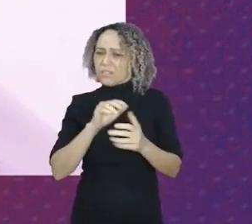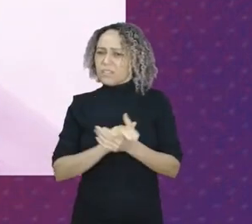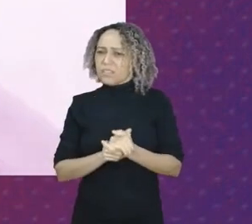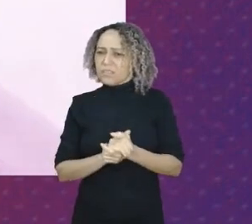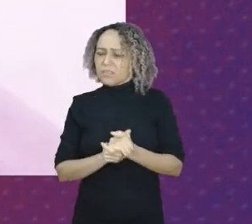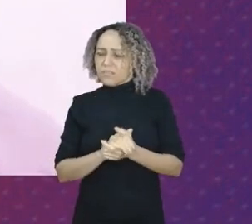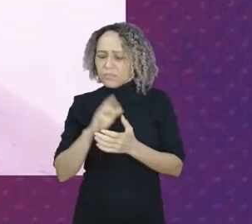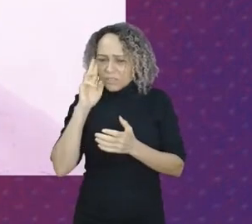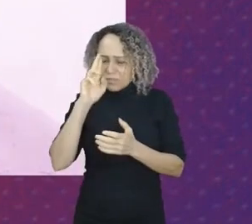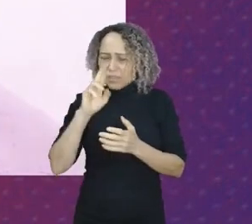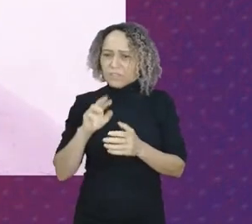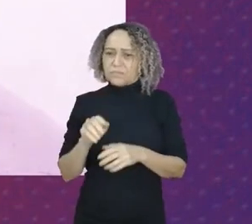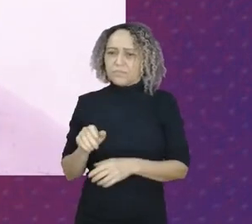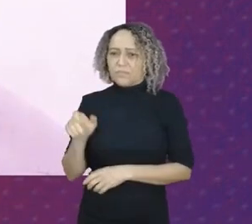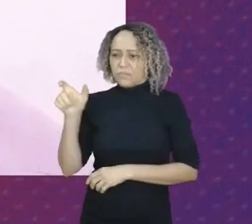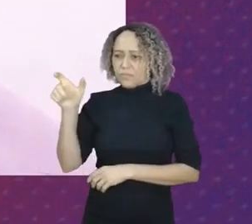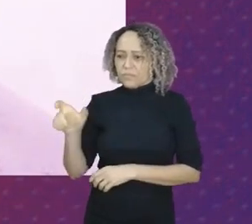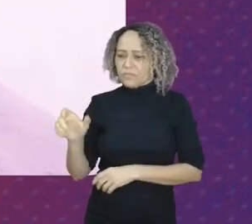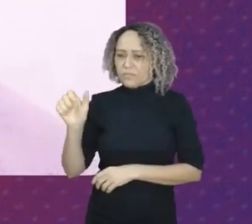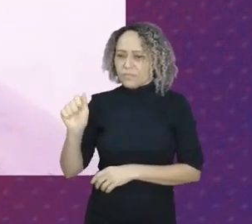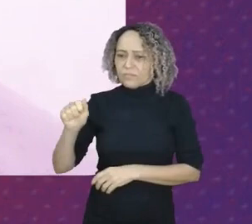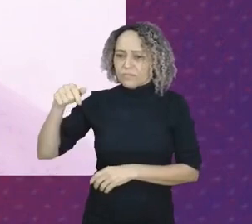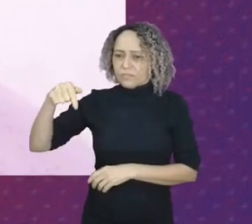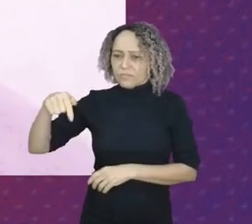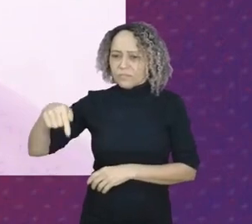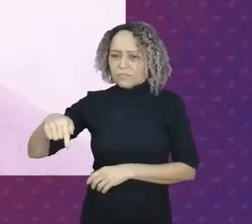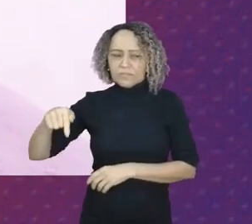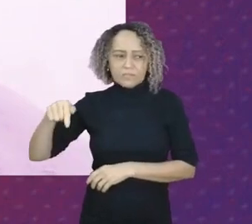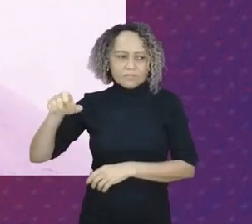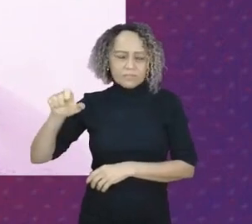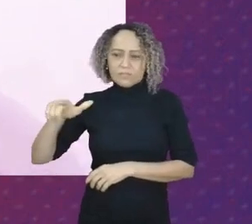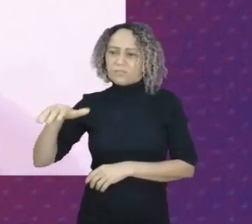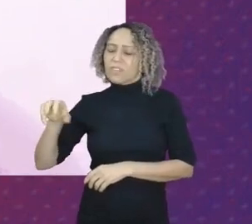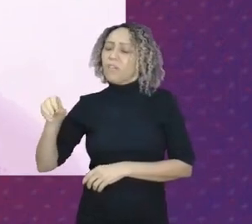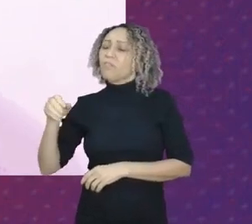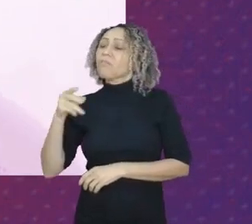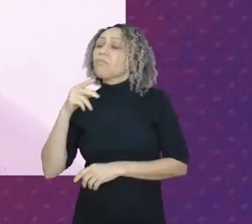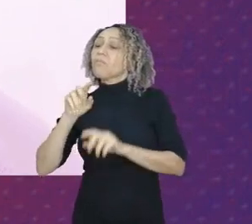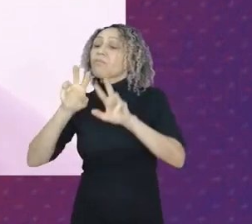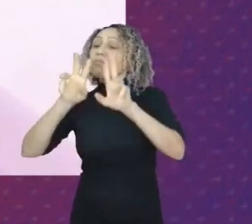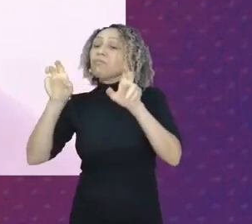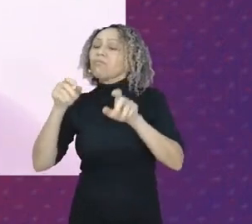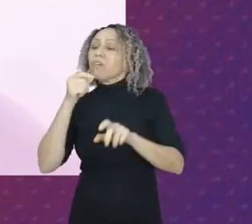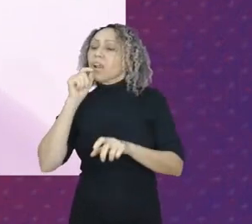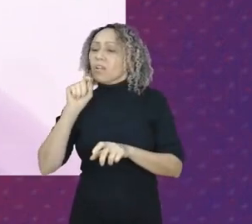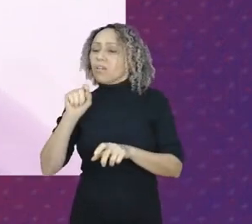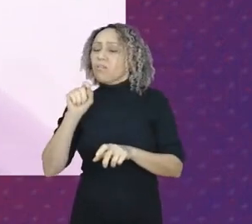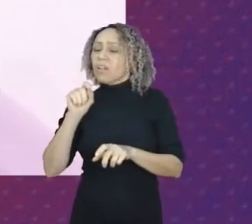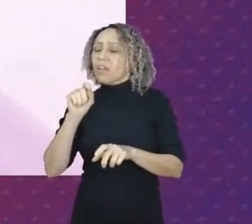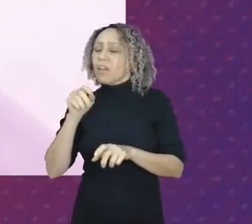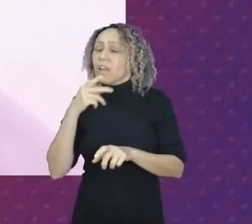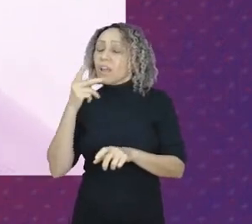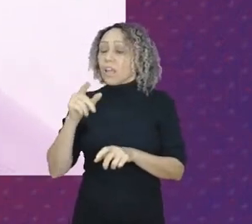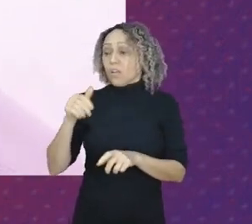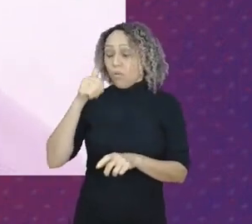quando uma mulher negra se movimenta, movimenta toda uma sociedade. E é verdade.